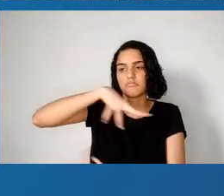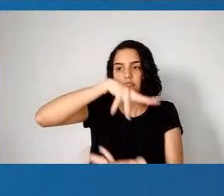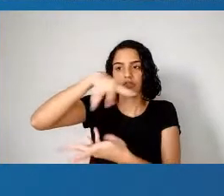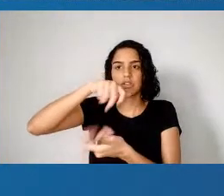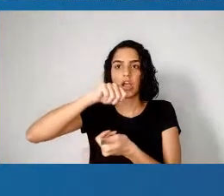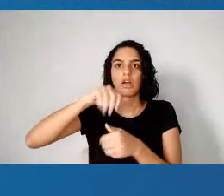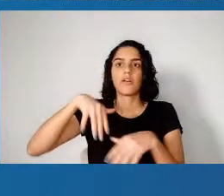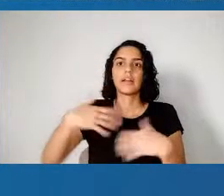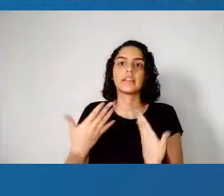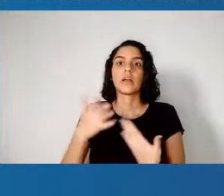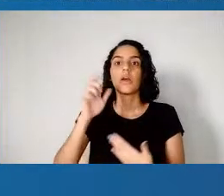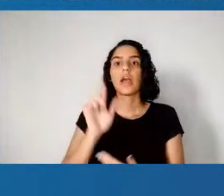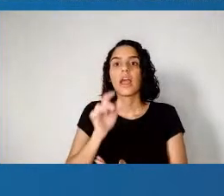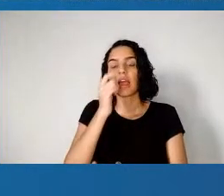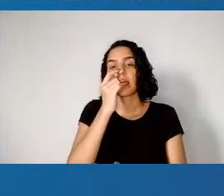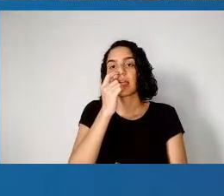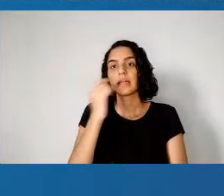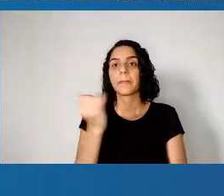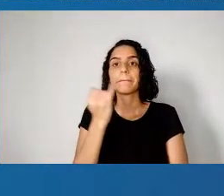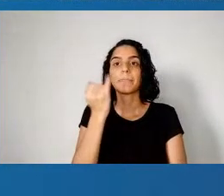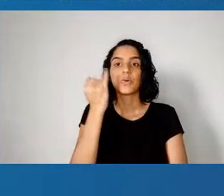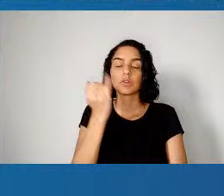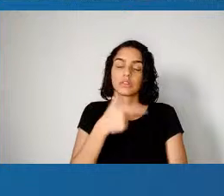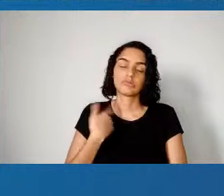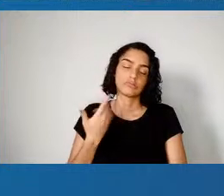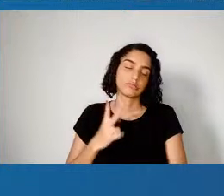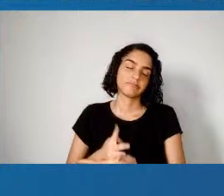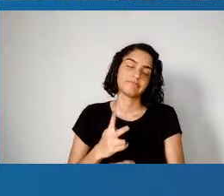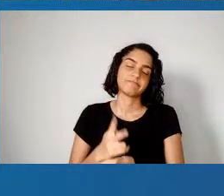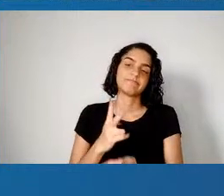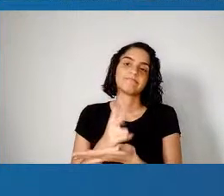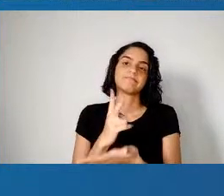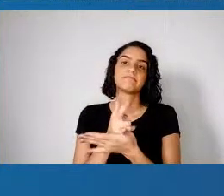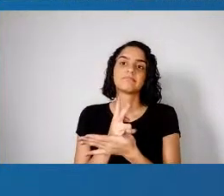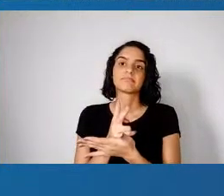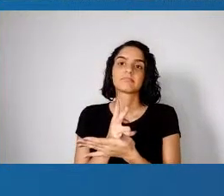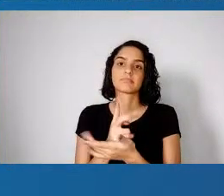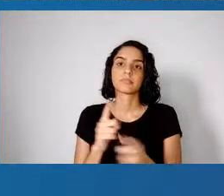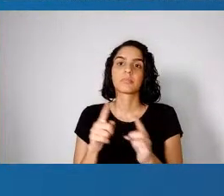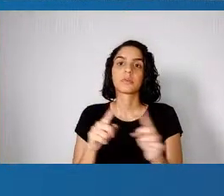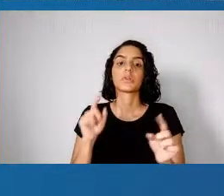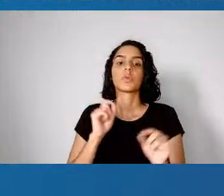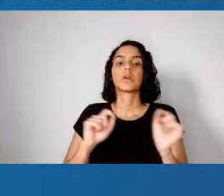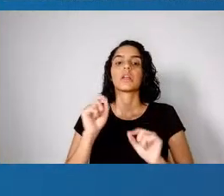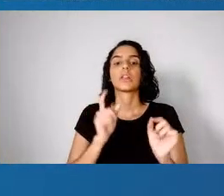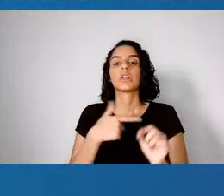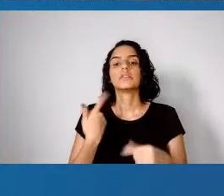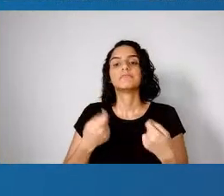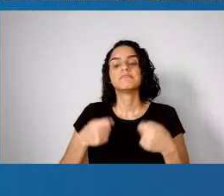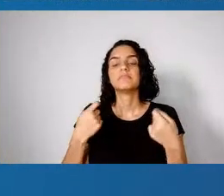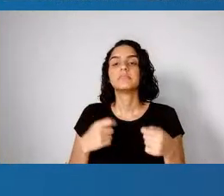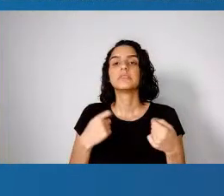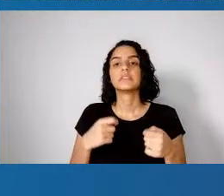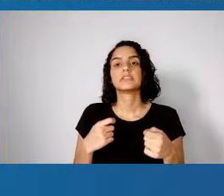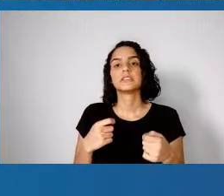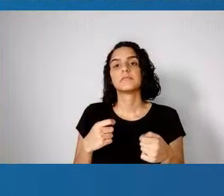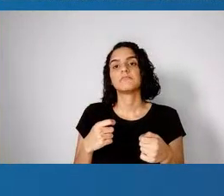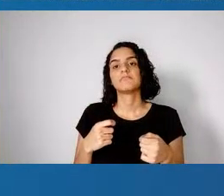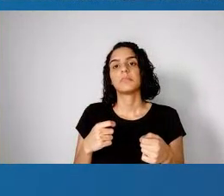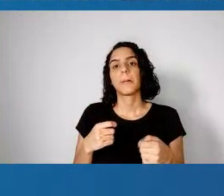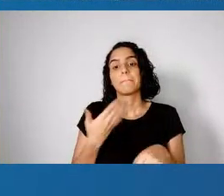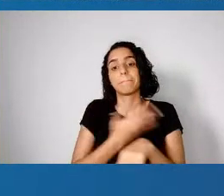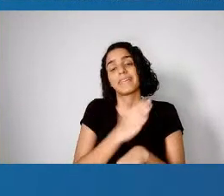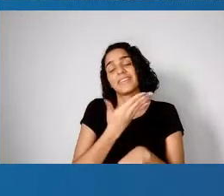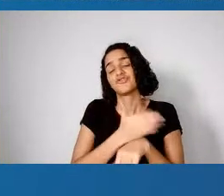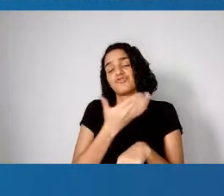é um elemento importante que vai nos mover para sempre, né? Agora, nós precisamos colocar isso nas nossas práticas, nas